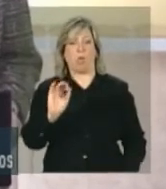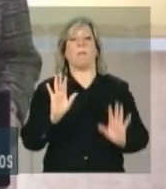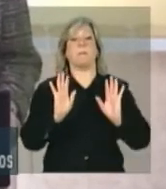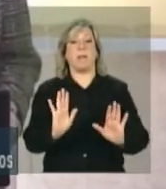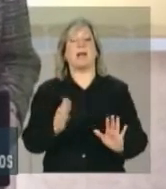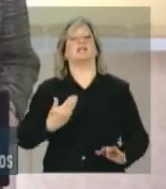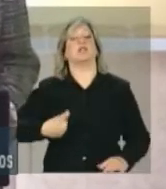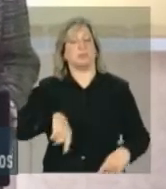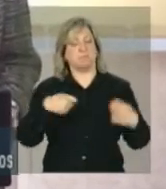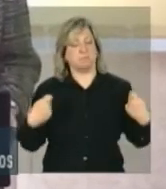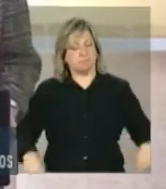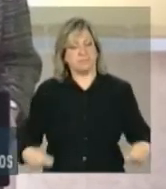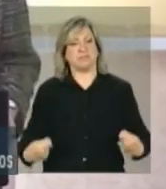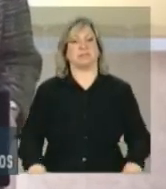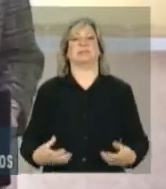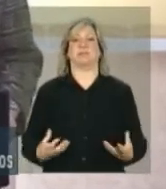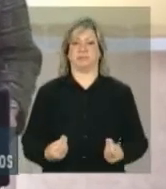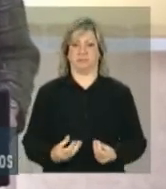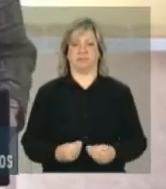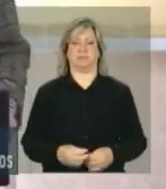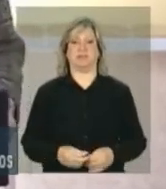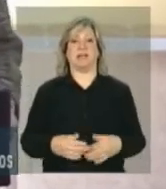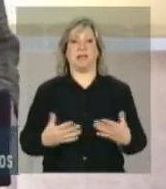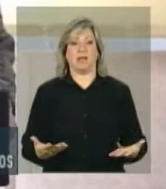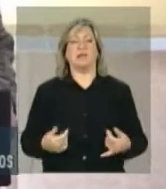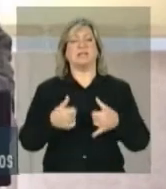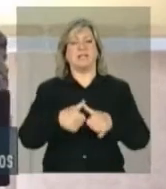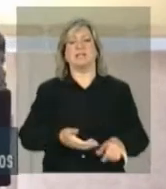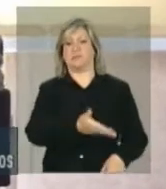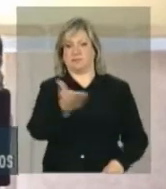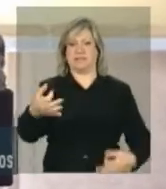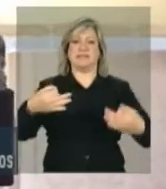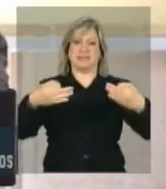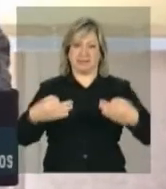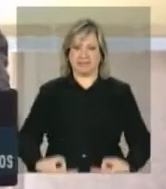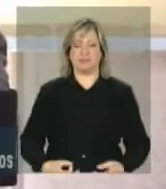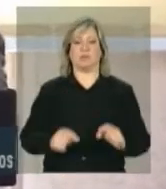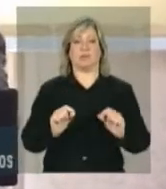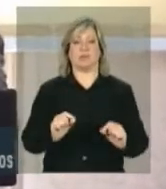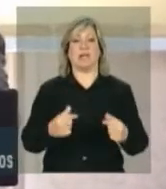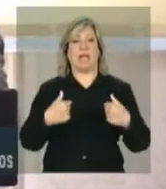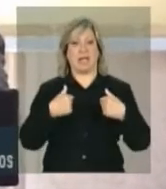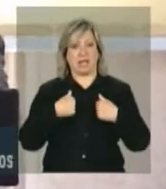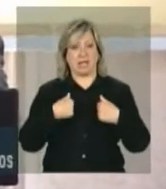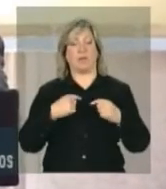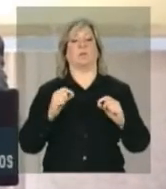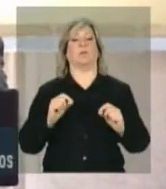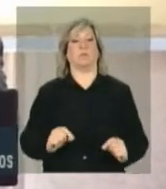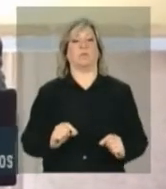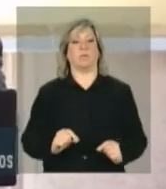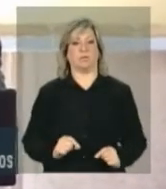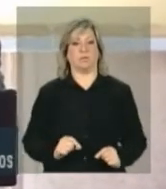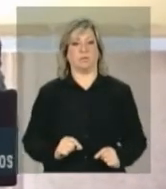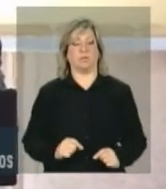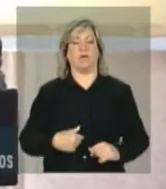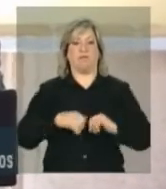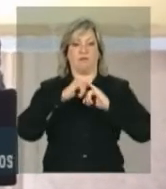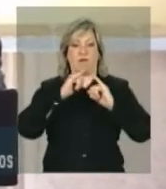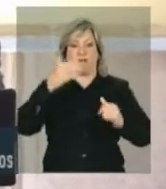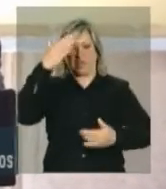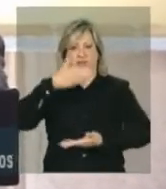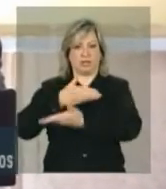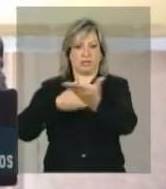e necessitamos. Estejam seguros, eu adiantei diante da Comissão